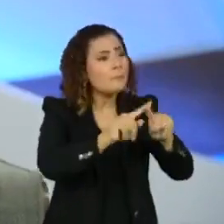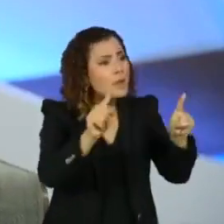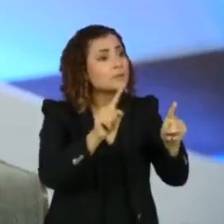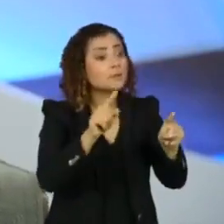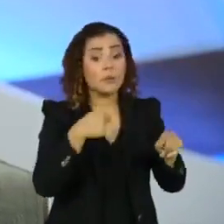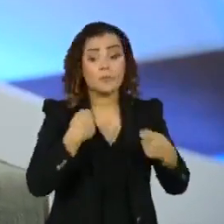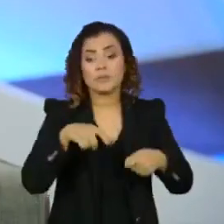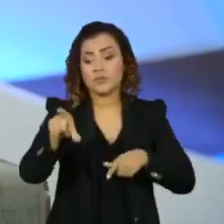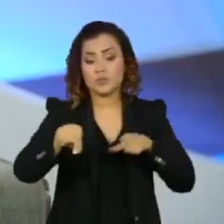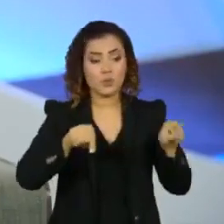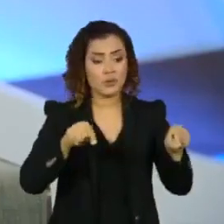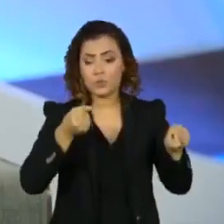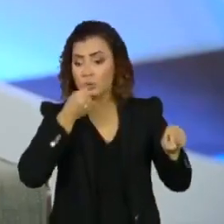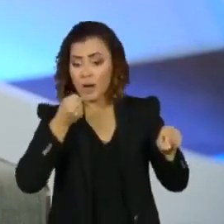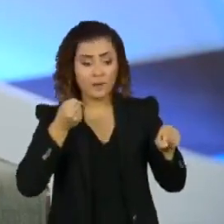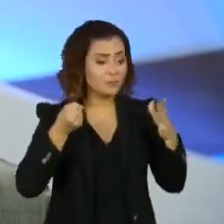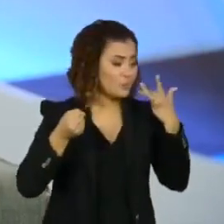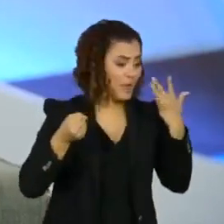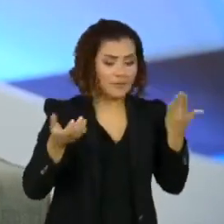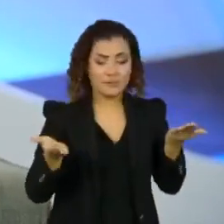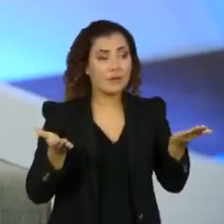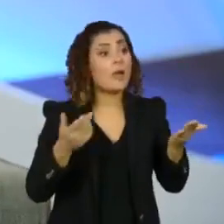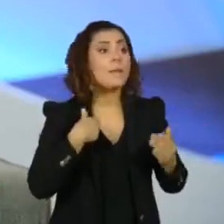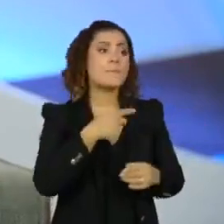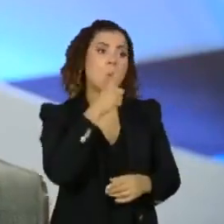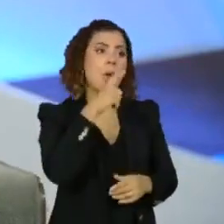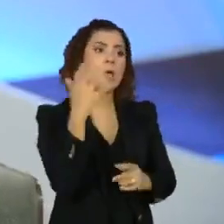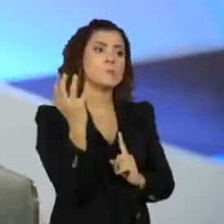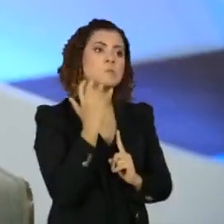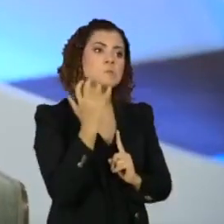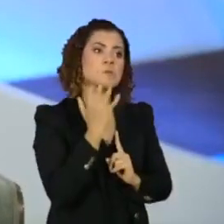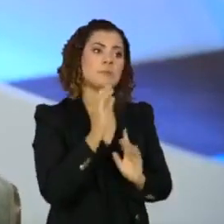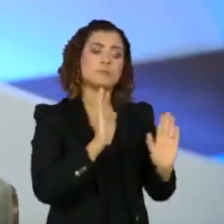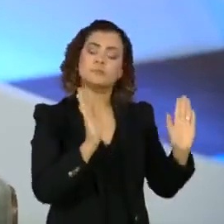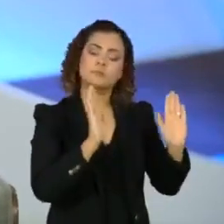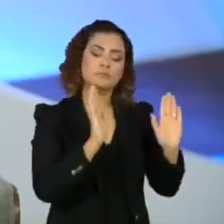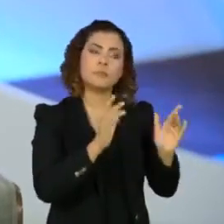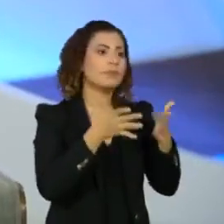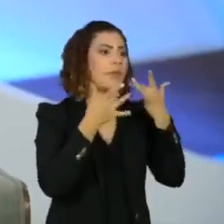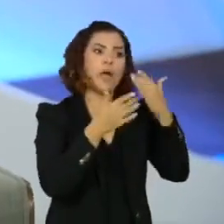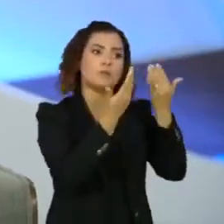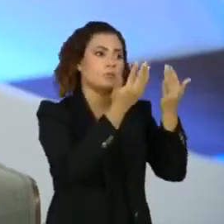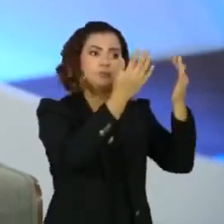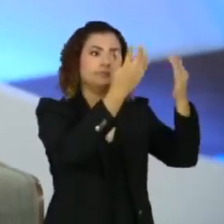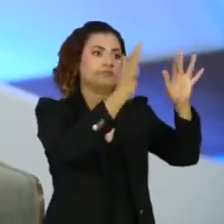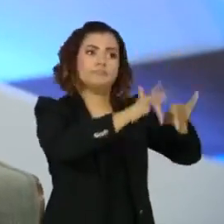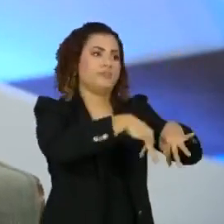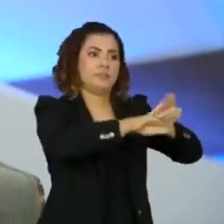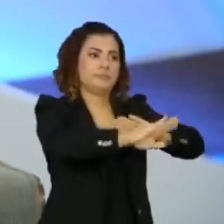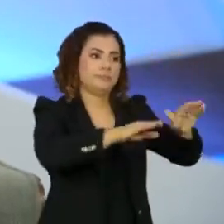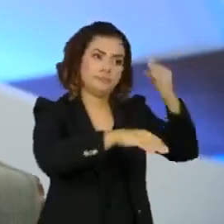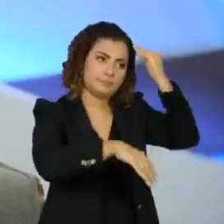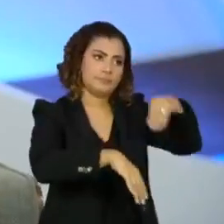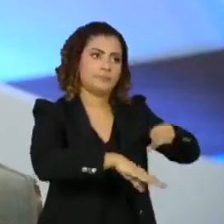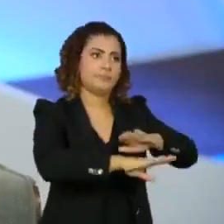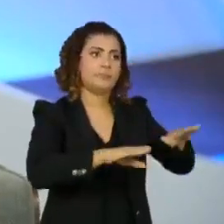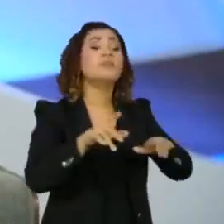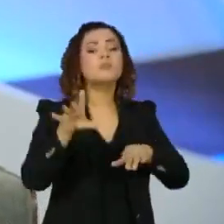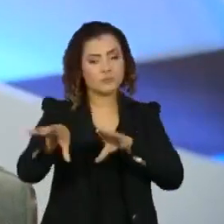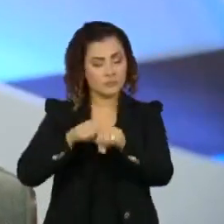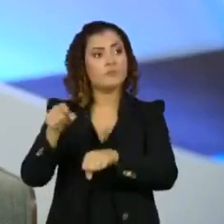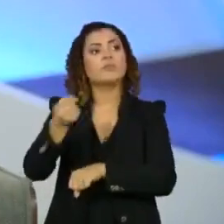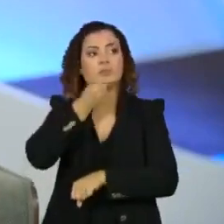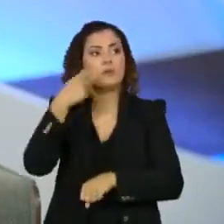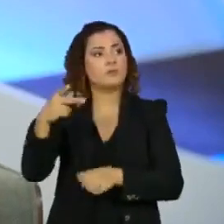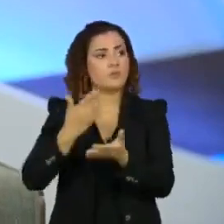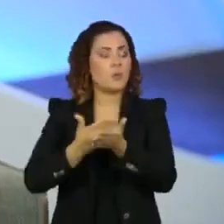uma hora que eu tive que escolher. E aí, o meu pai botou a banca de falar, você vai terminar a faculdade de